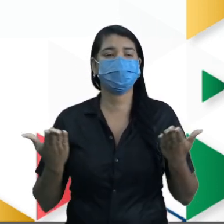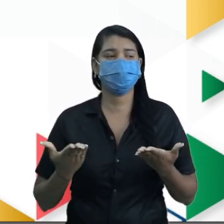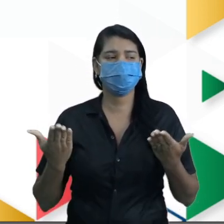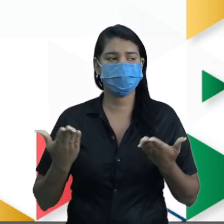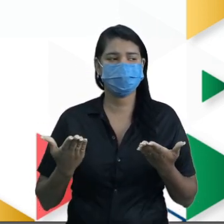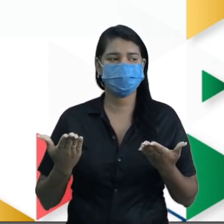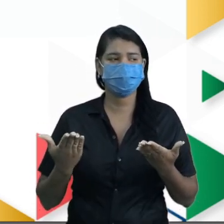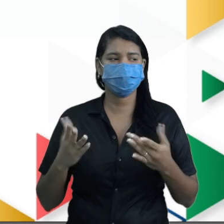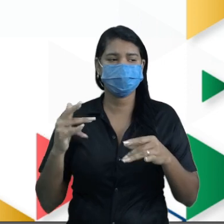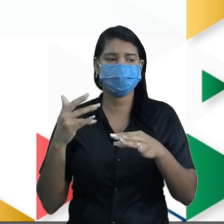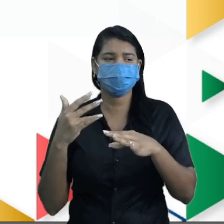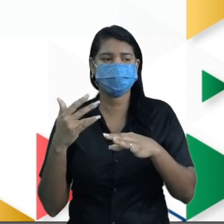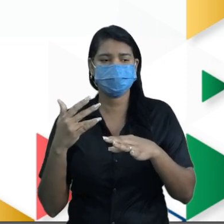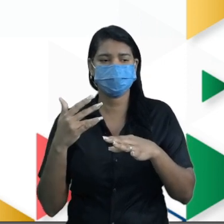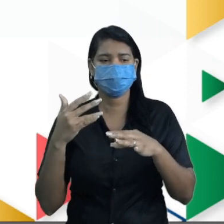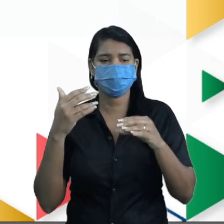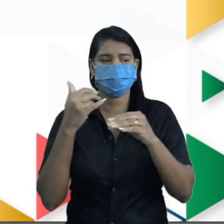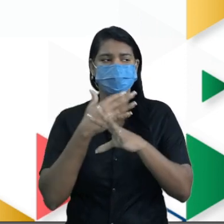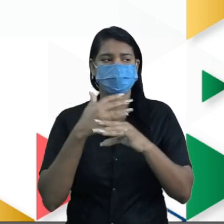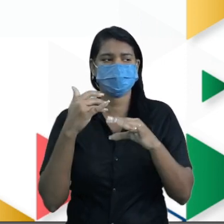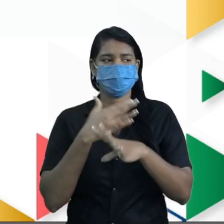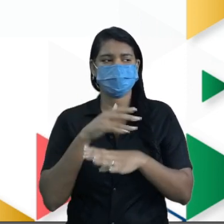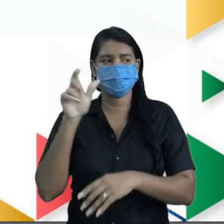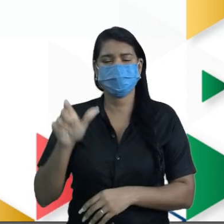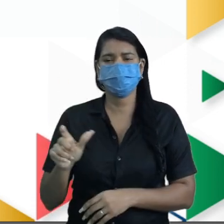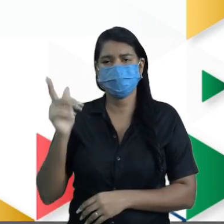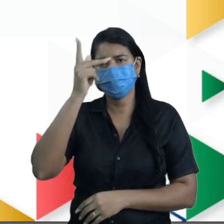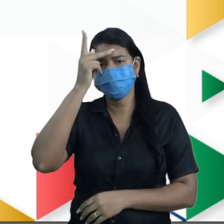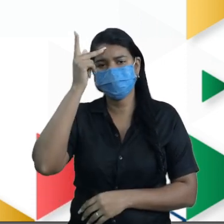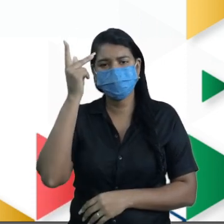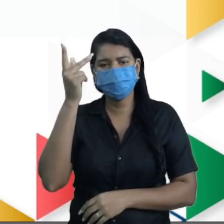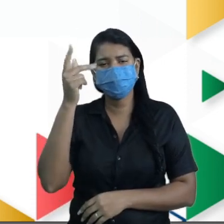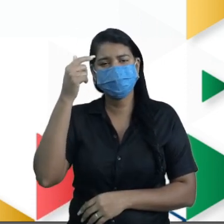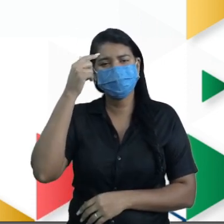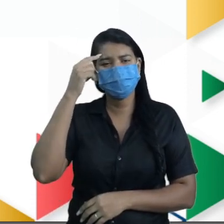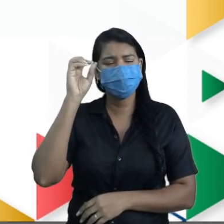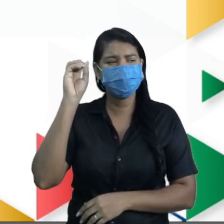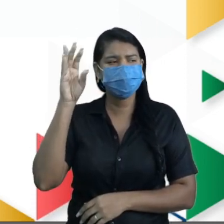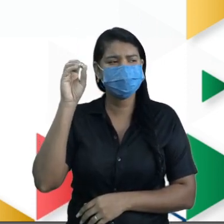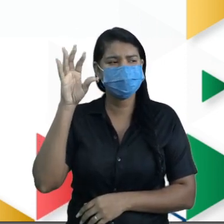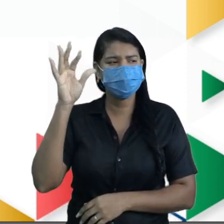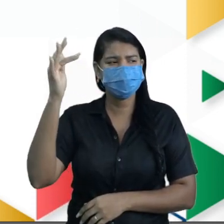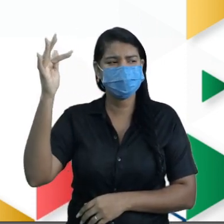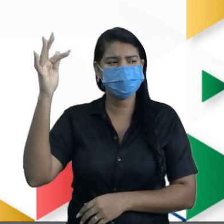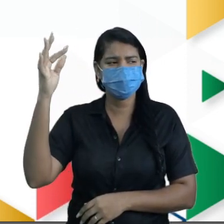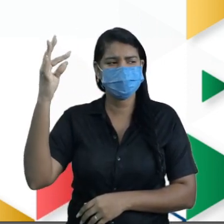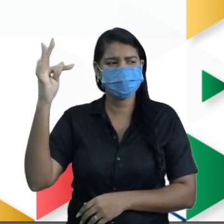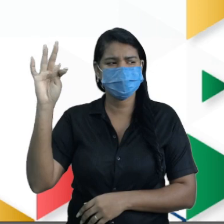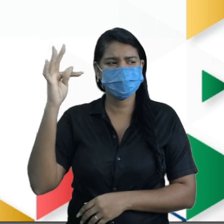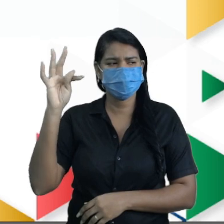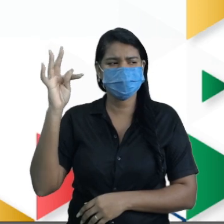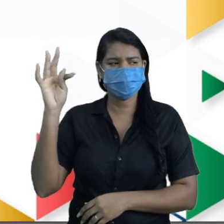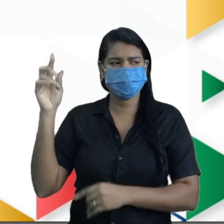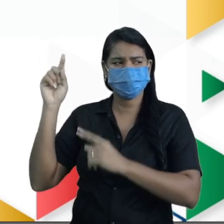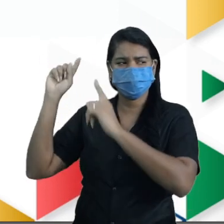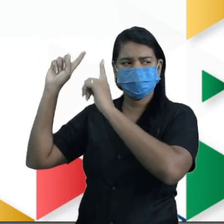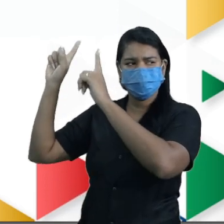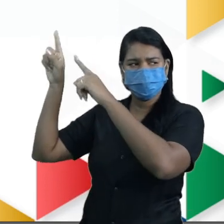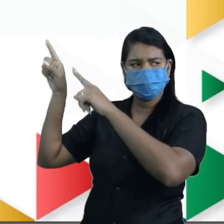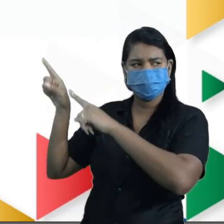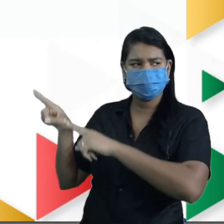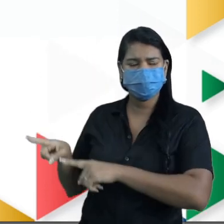cidades as pessoas poderão sentir dor de cabeça e falta de ar devido à altitude? É só olhar aí a relação.